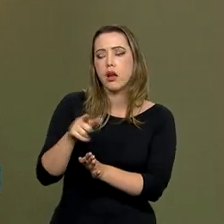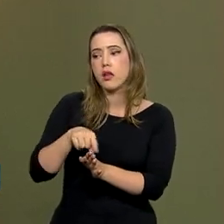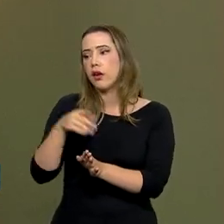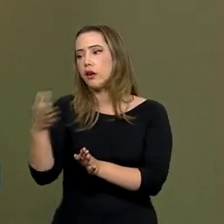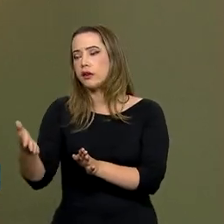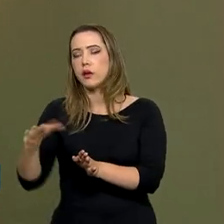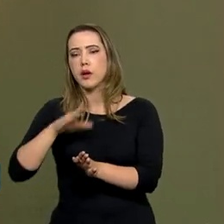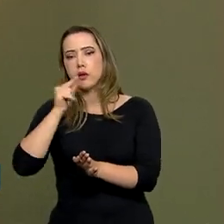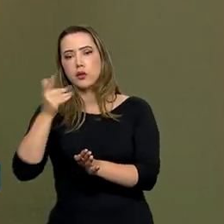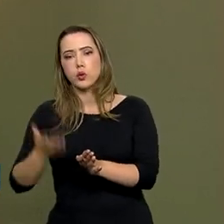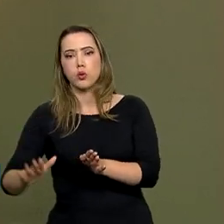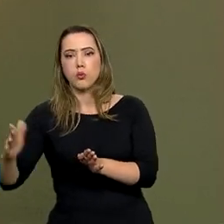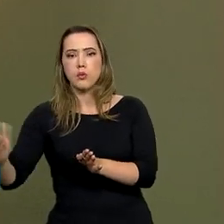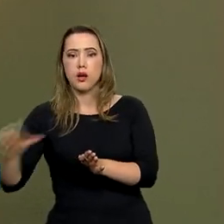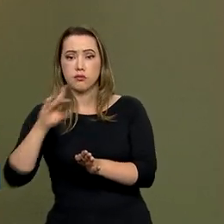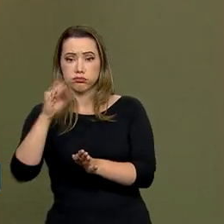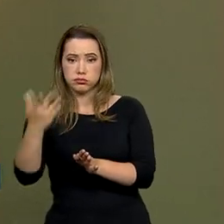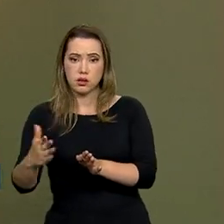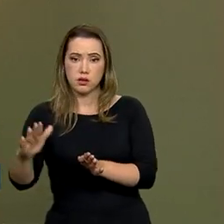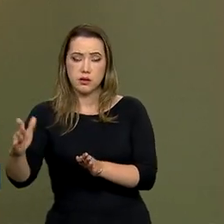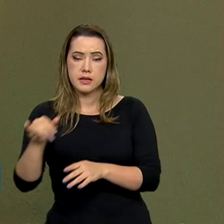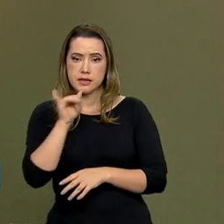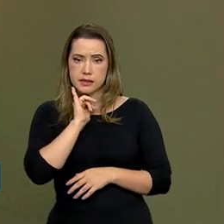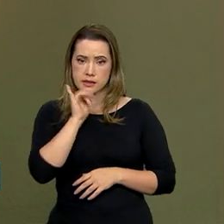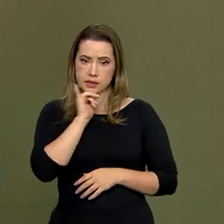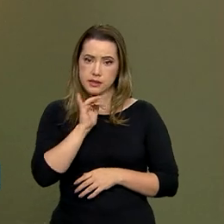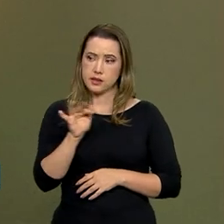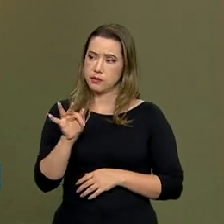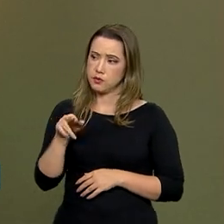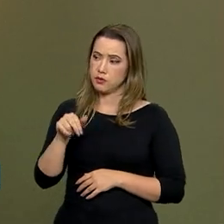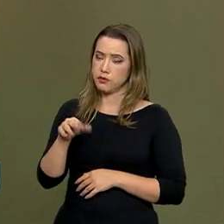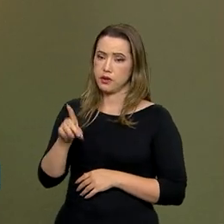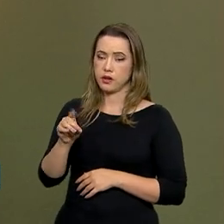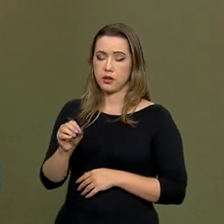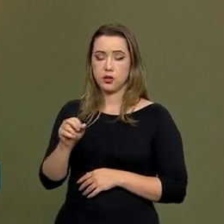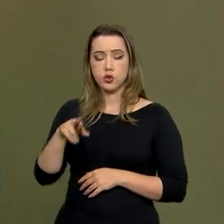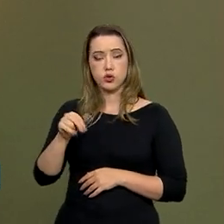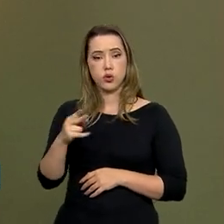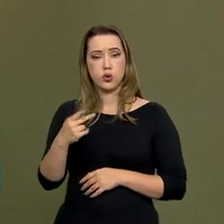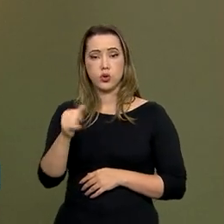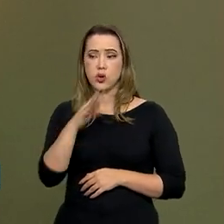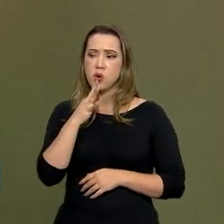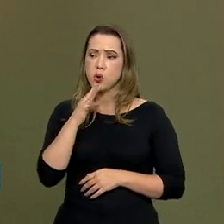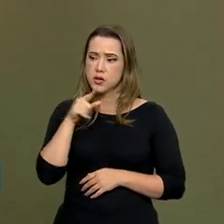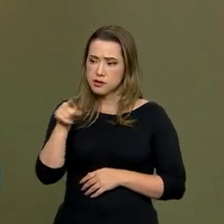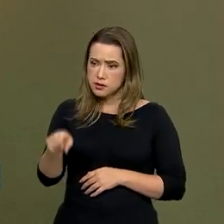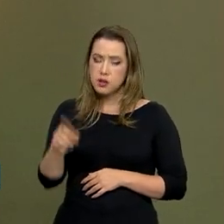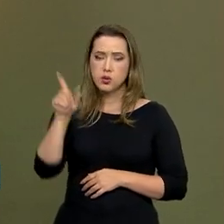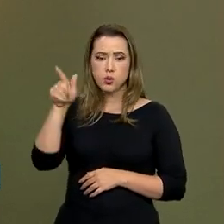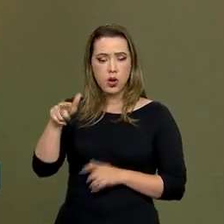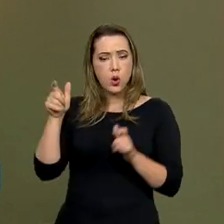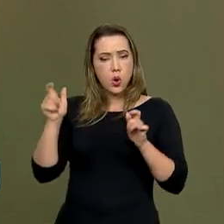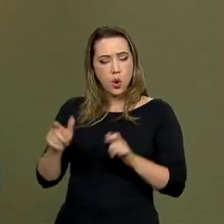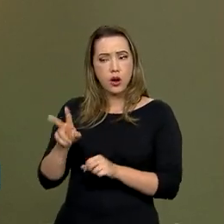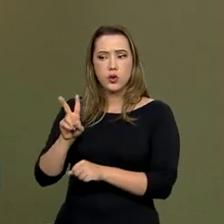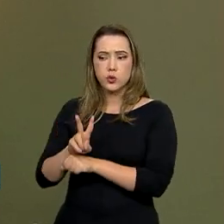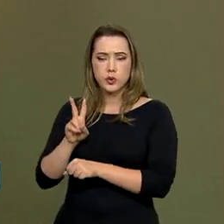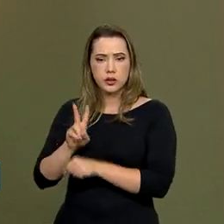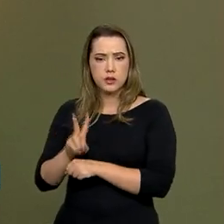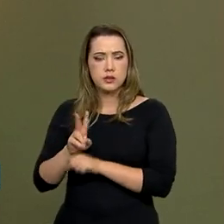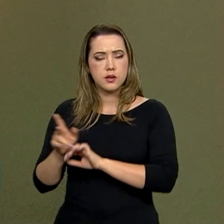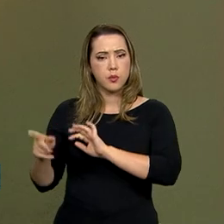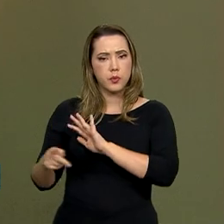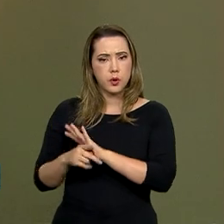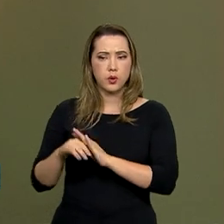temos, por exemplo, o Parque Nacional Fernando de Noronha, que é bastante conhecido, é uma unidade de conservação